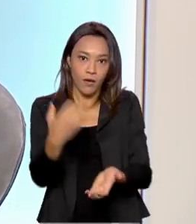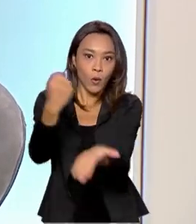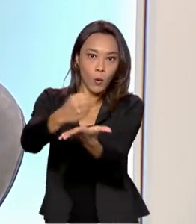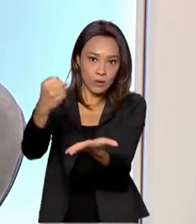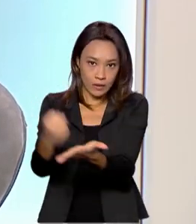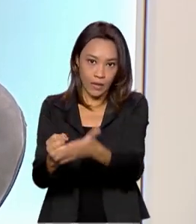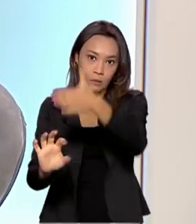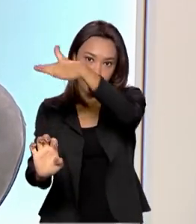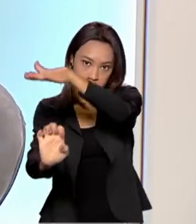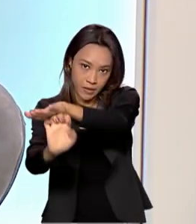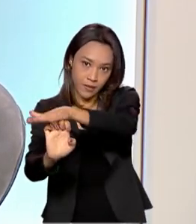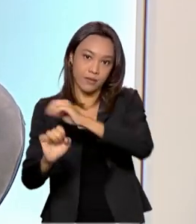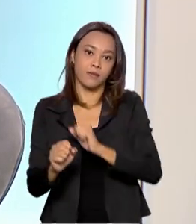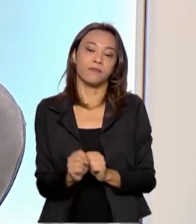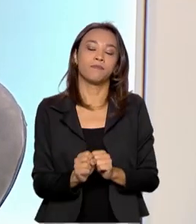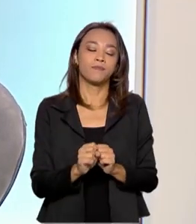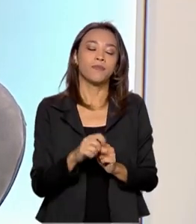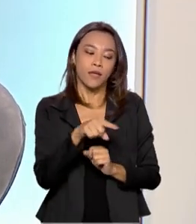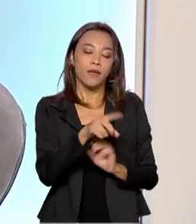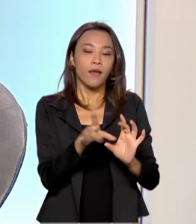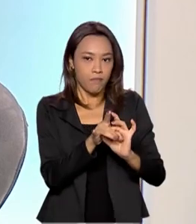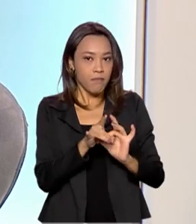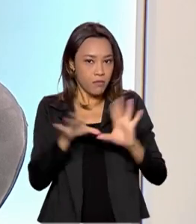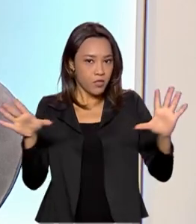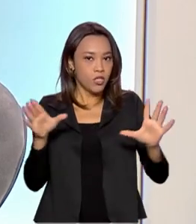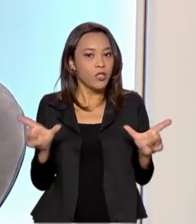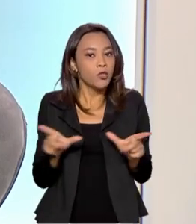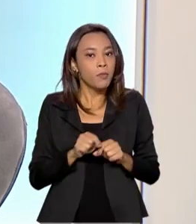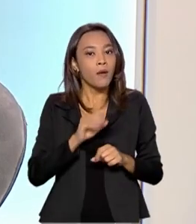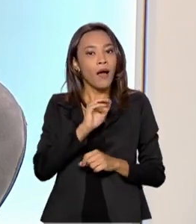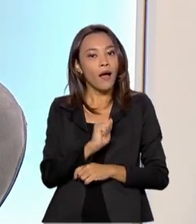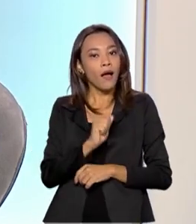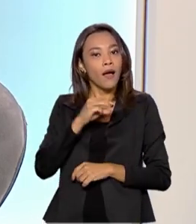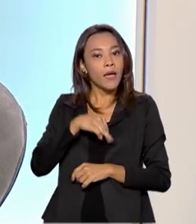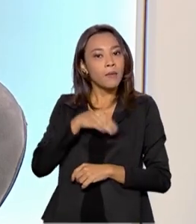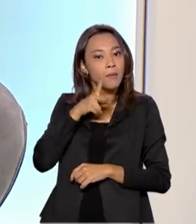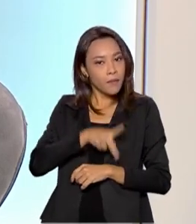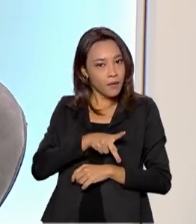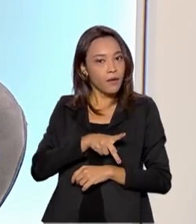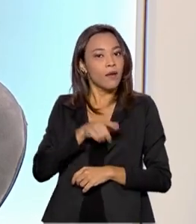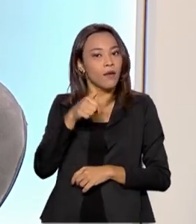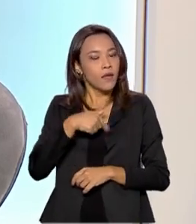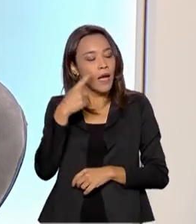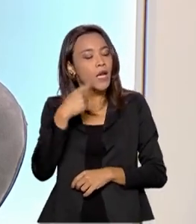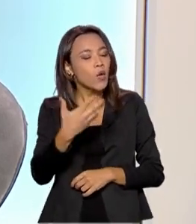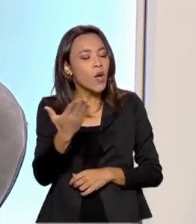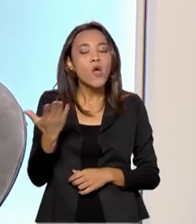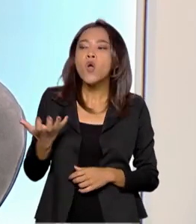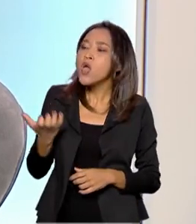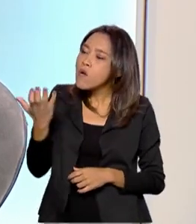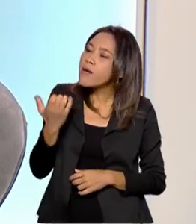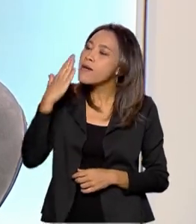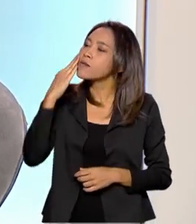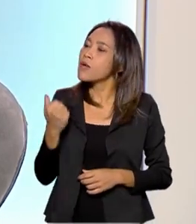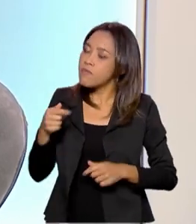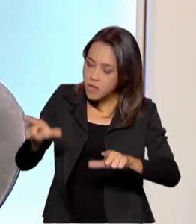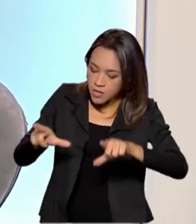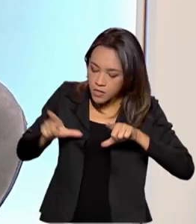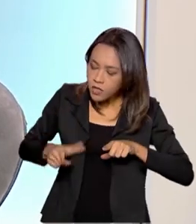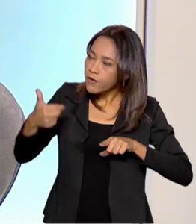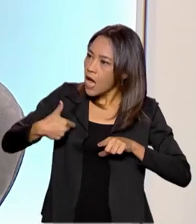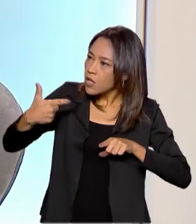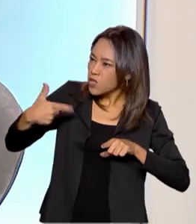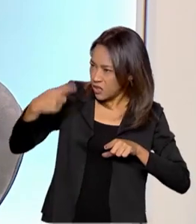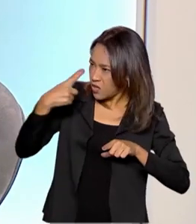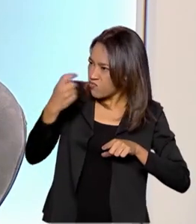é autorizada pela ANP e ele faz uma certificação da sua produção. Uma certificação, né, de quanto